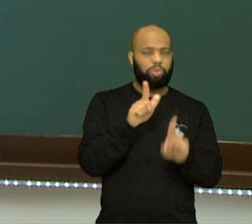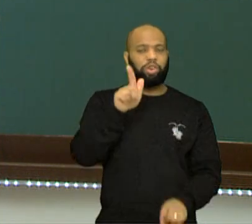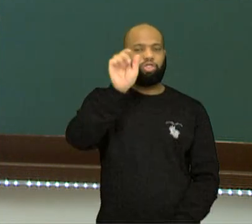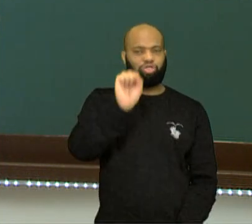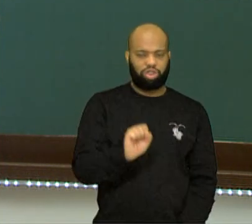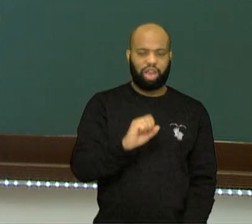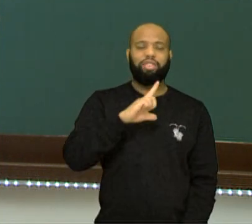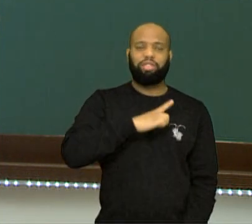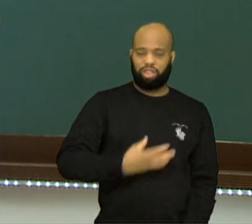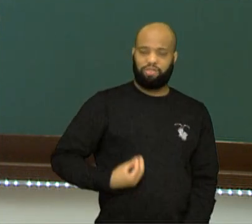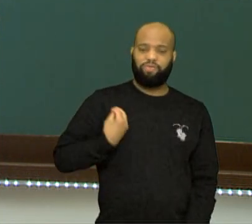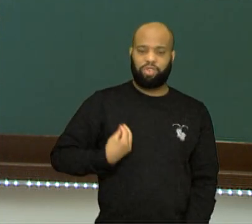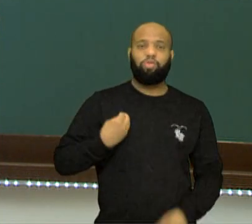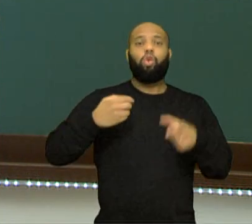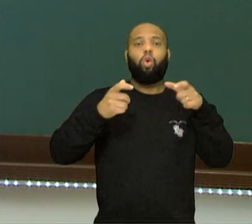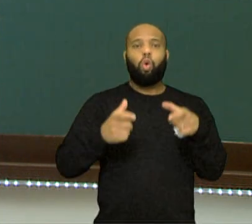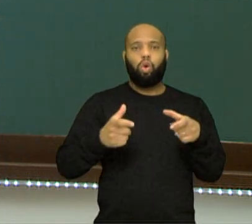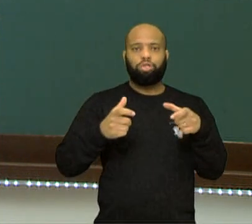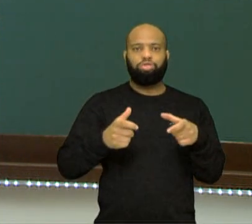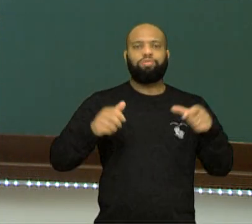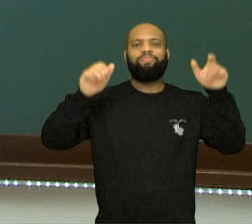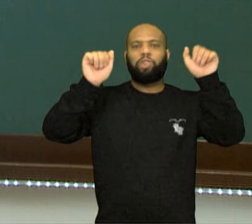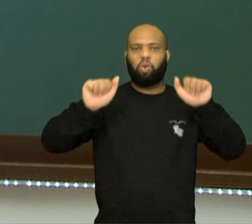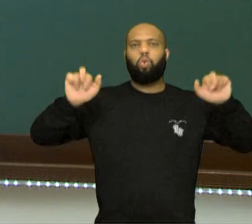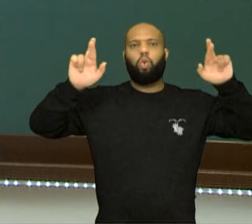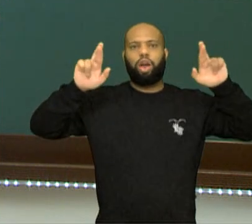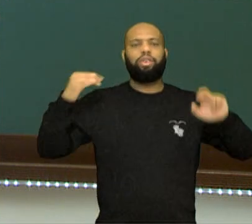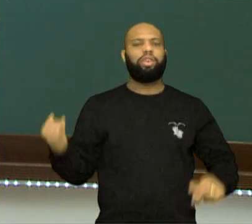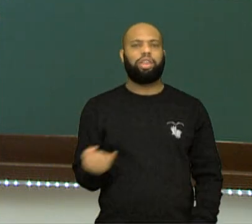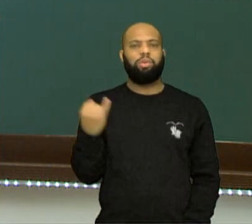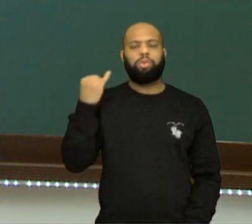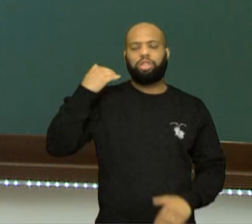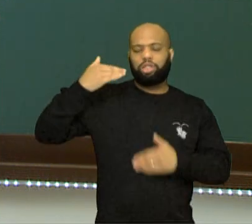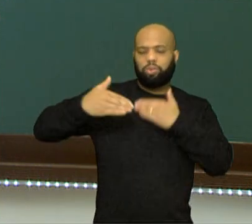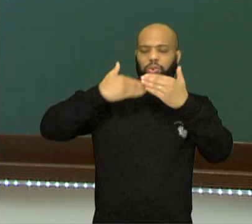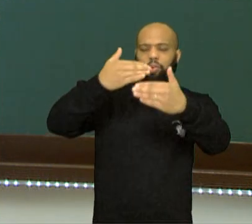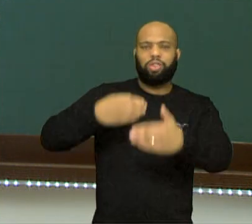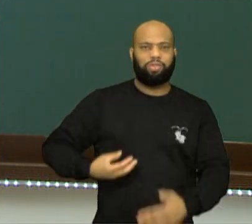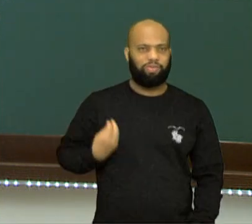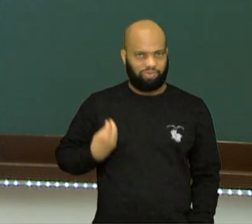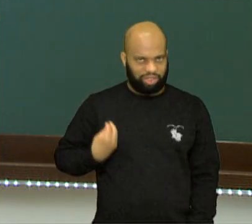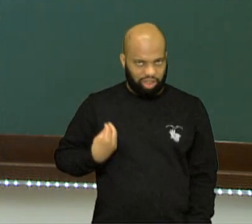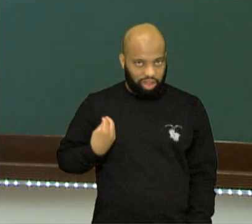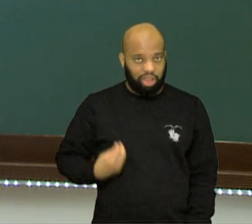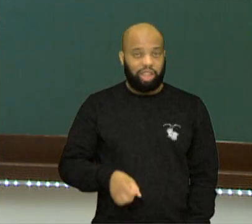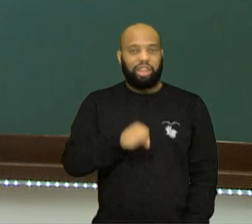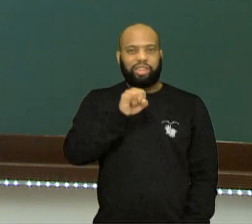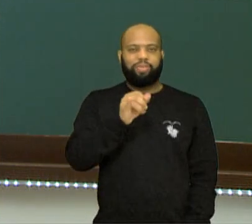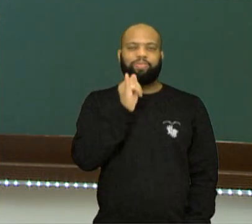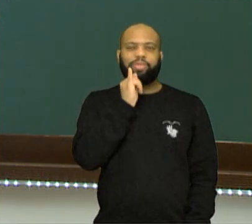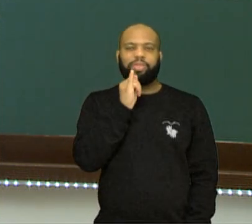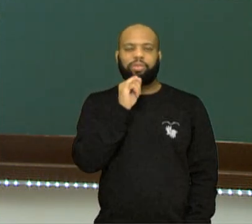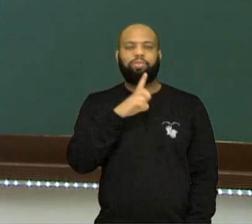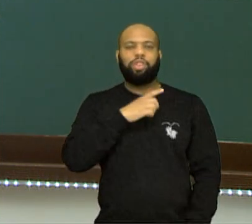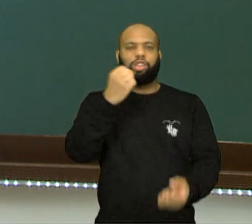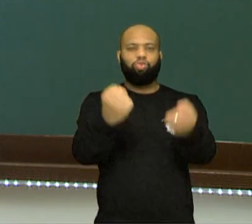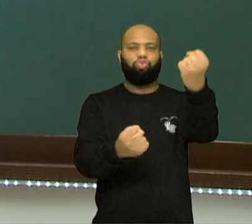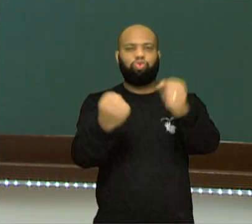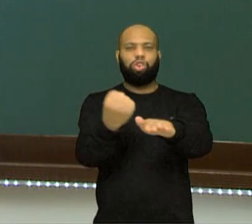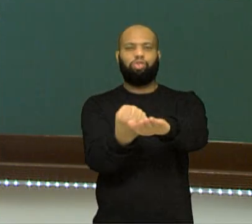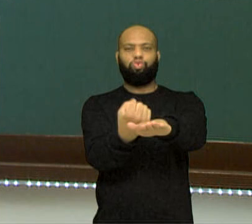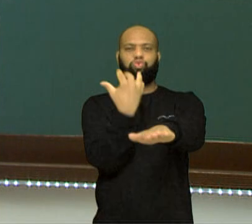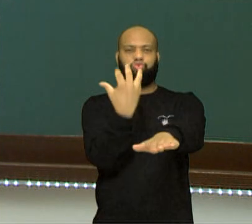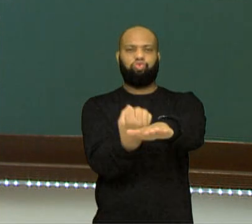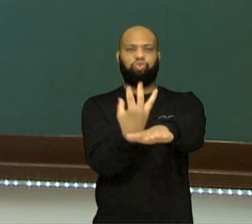atmosfera que são ideais, né? Para o desenvolvimento da vida. Quando há o lançamento de gases diferentes desses que estão